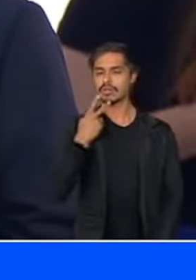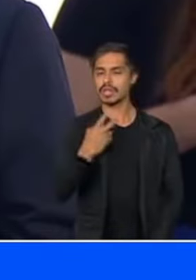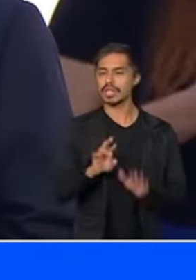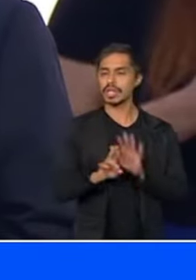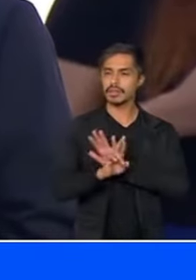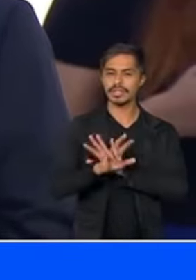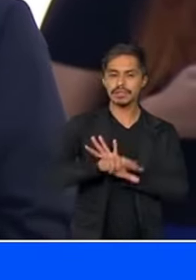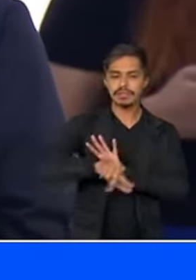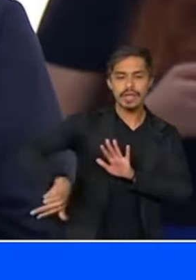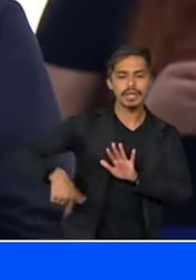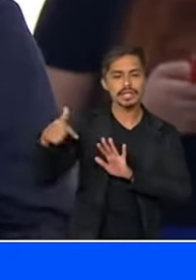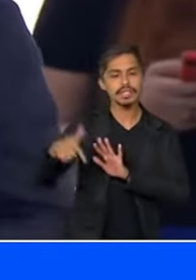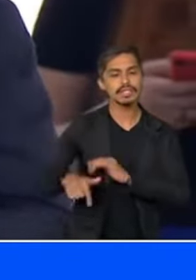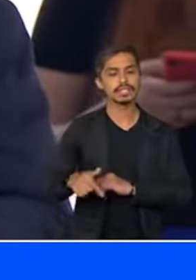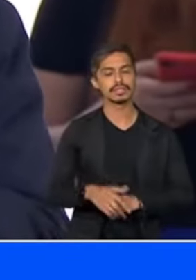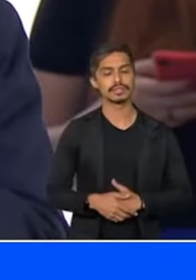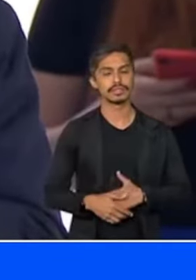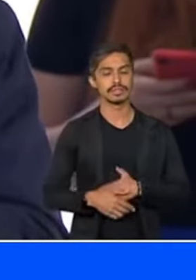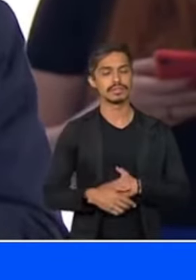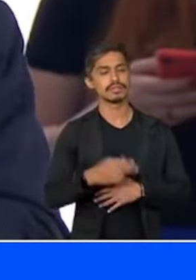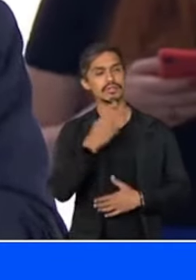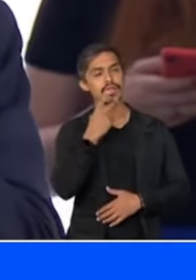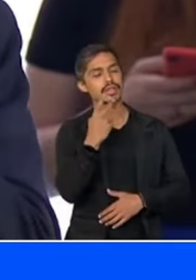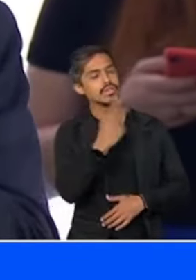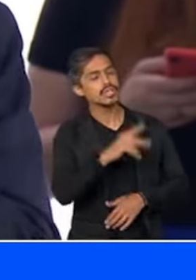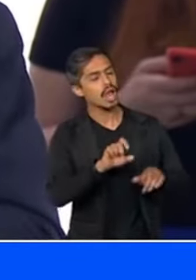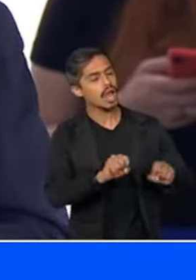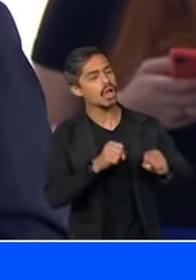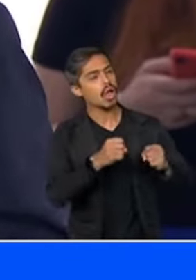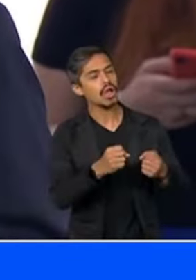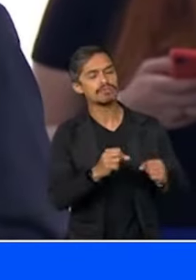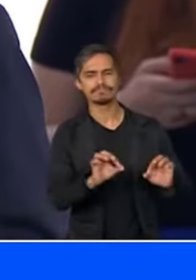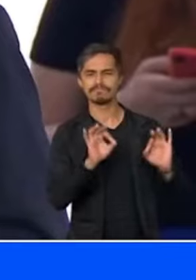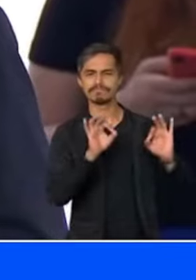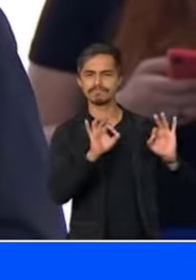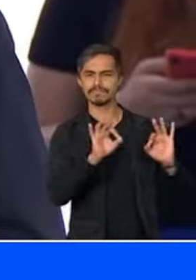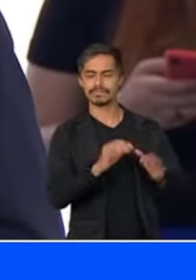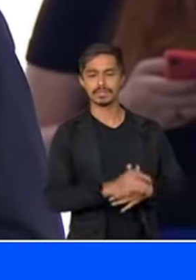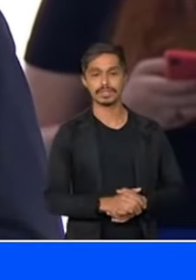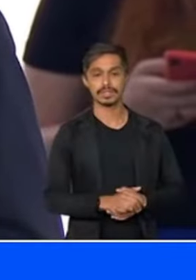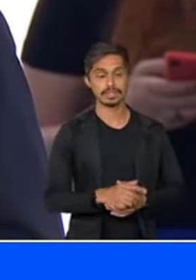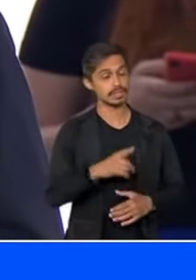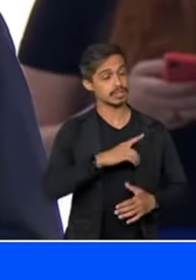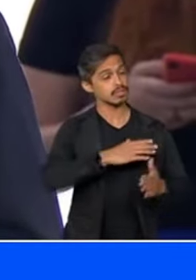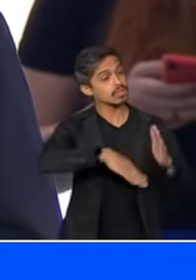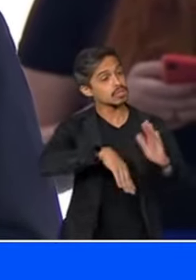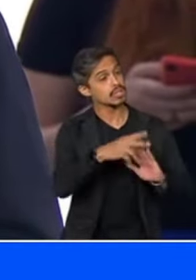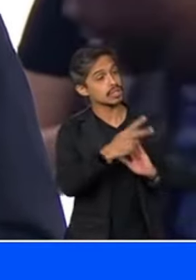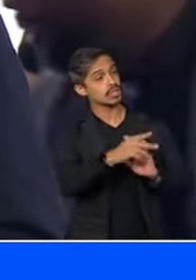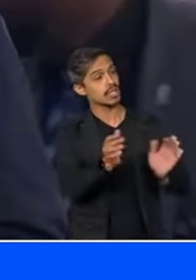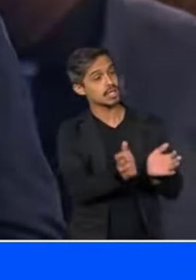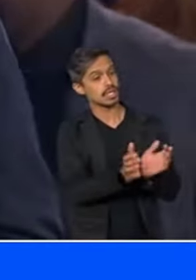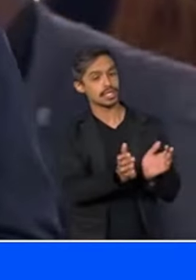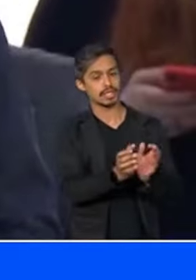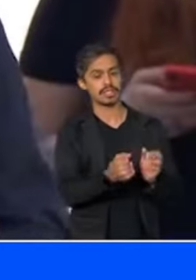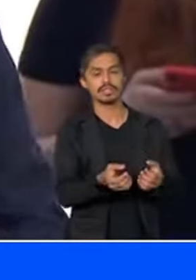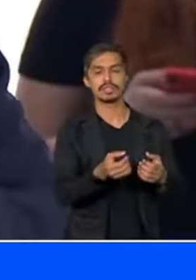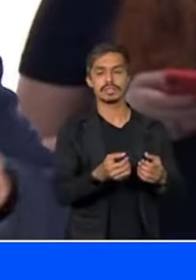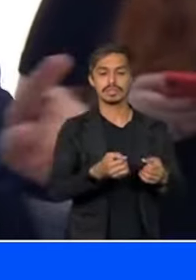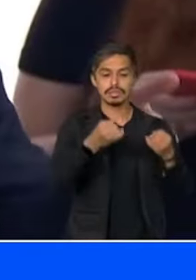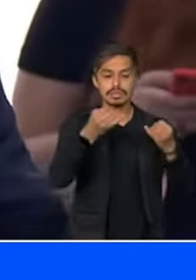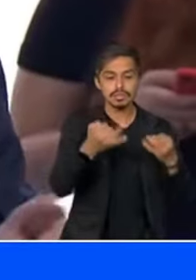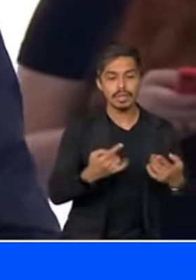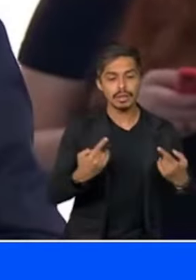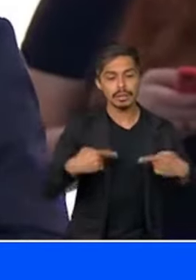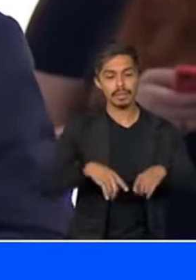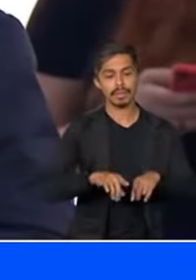E dizer do seu esforço de sucesso Com toda a sua equipe Em relação à parceria